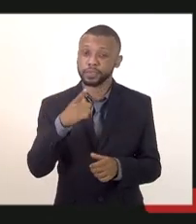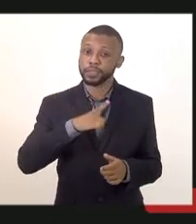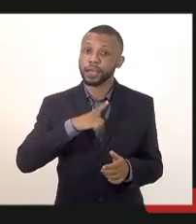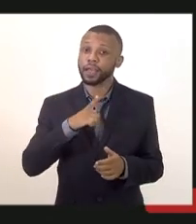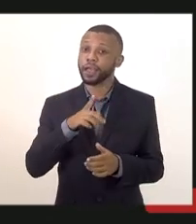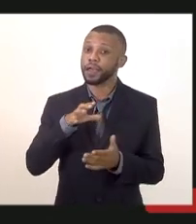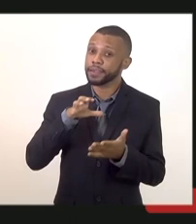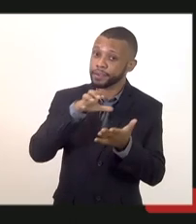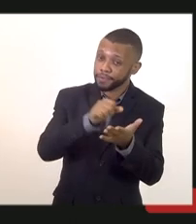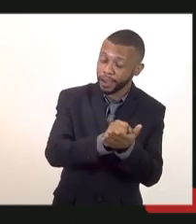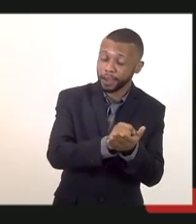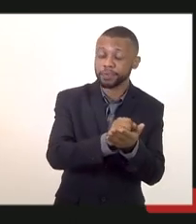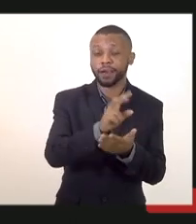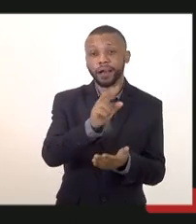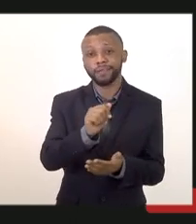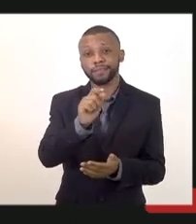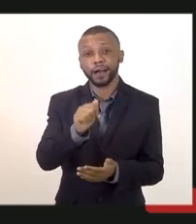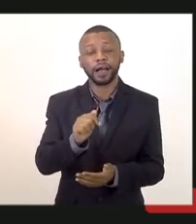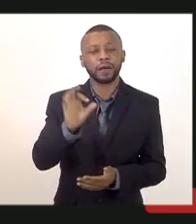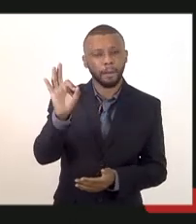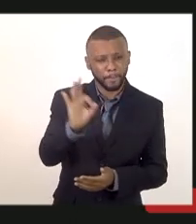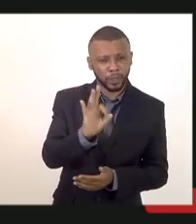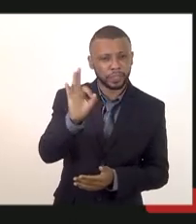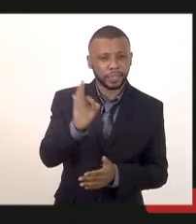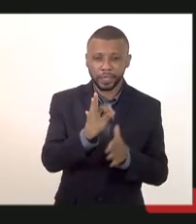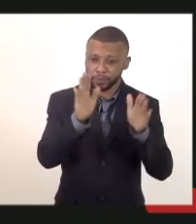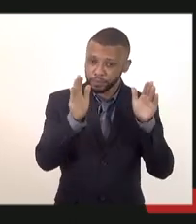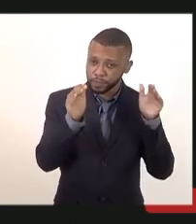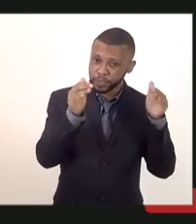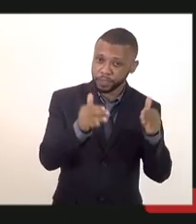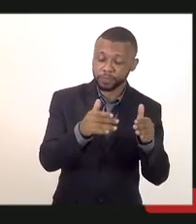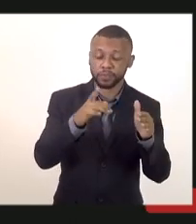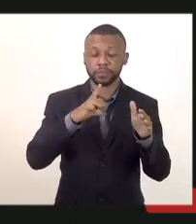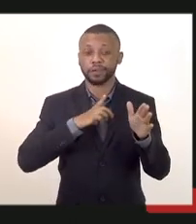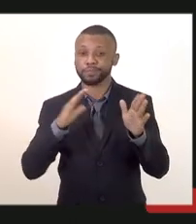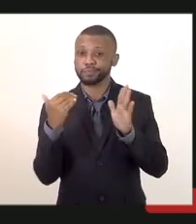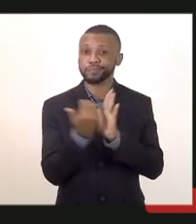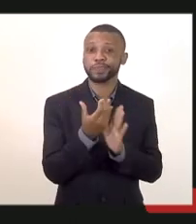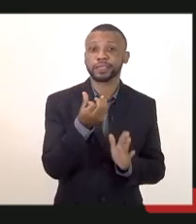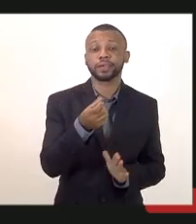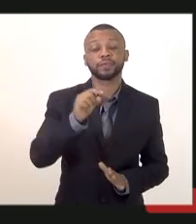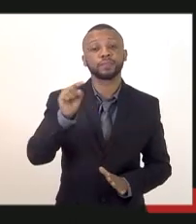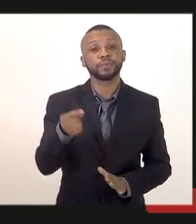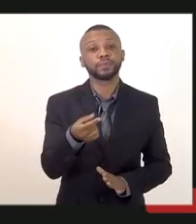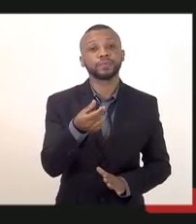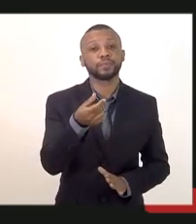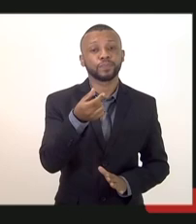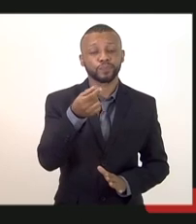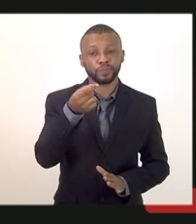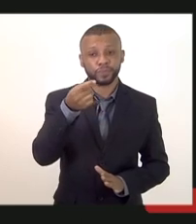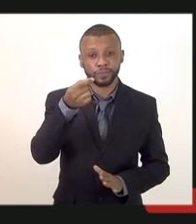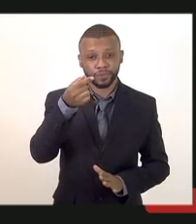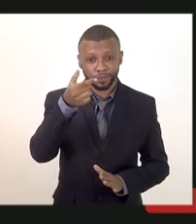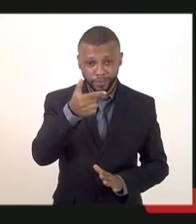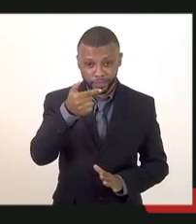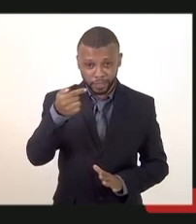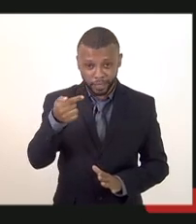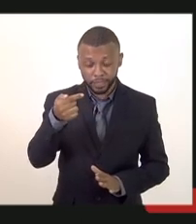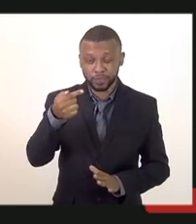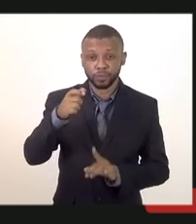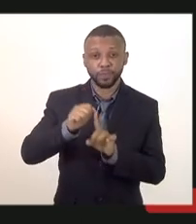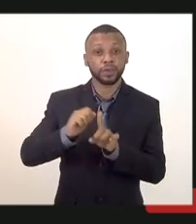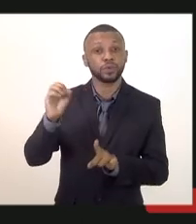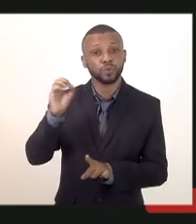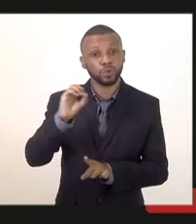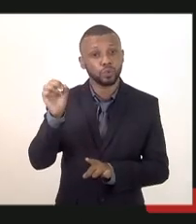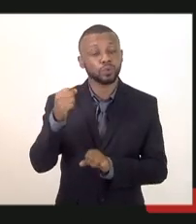a 20% das vagas oferecidas no termo da lei de número 6.067 de 25 de outubro de 2011 durante o